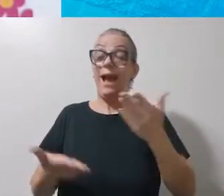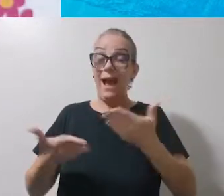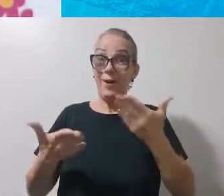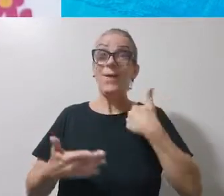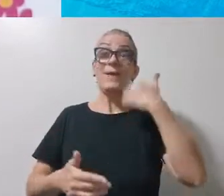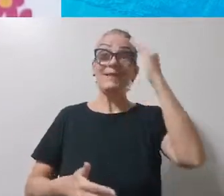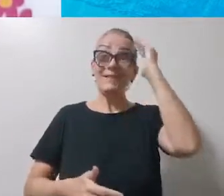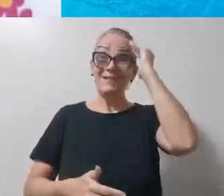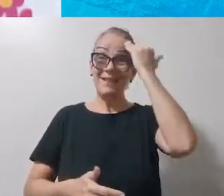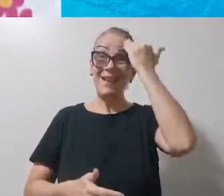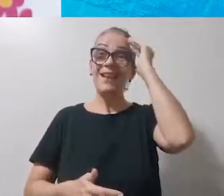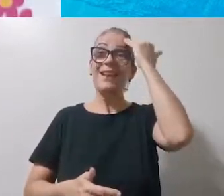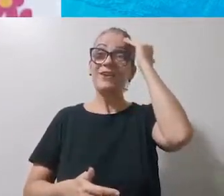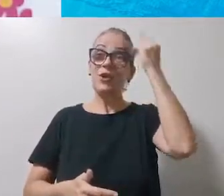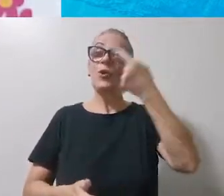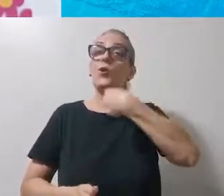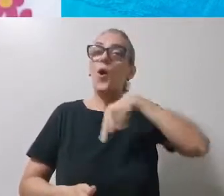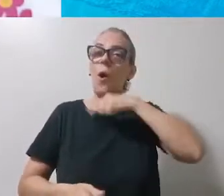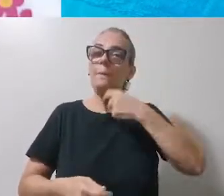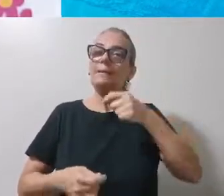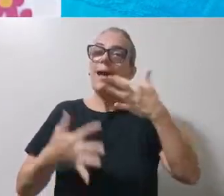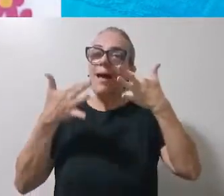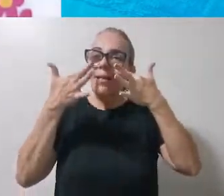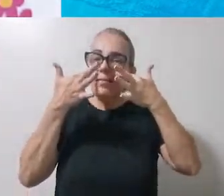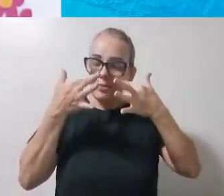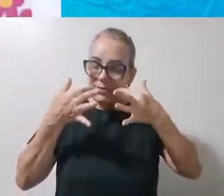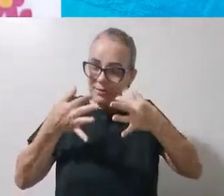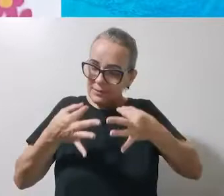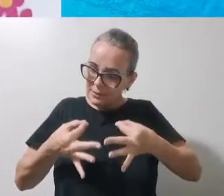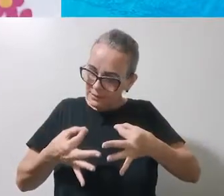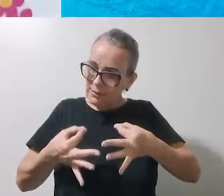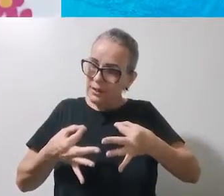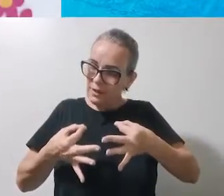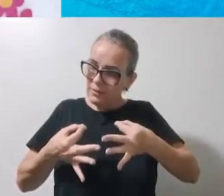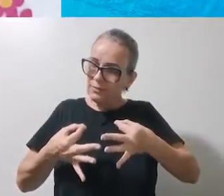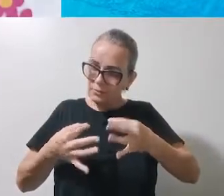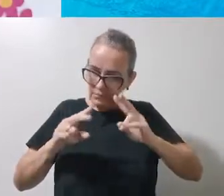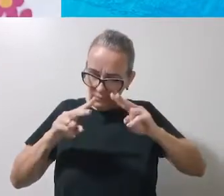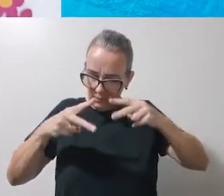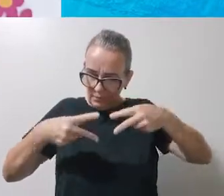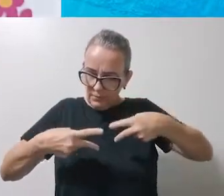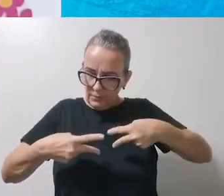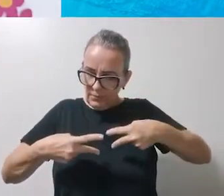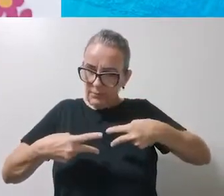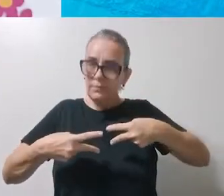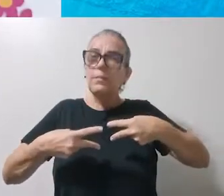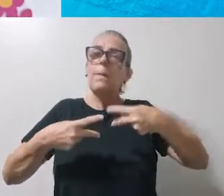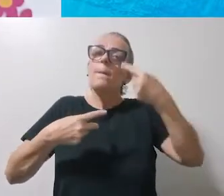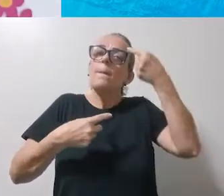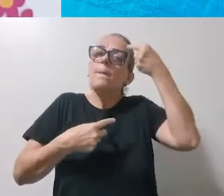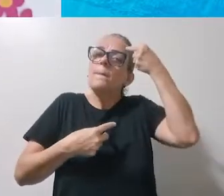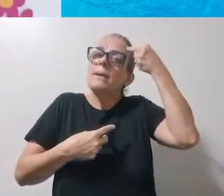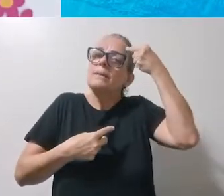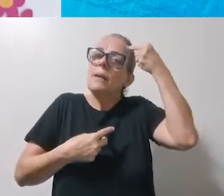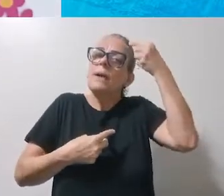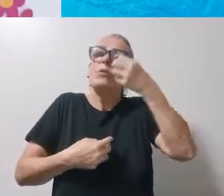Devemos prestar atenção e nos alimentar de bons pensamentos.